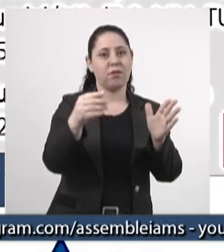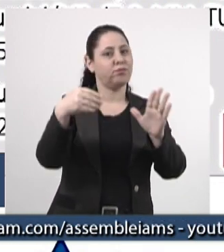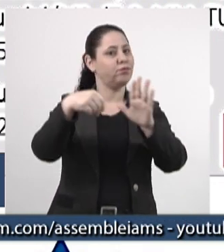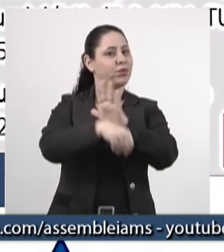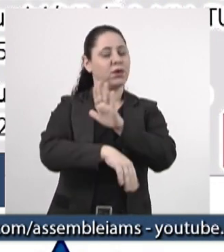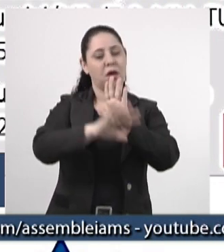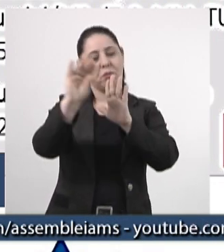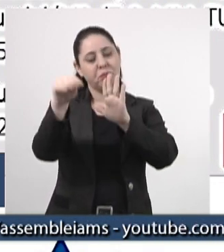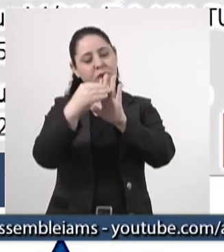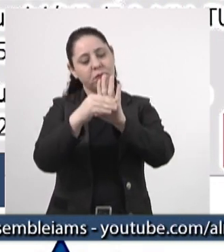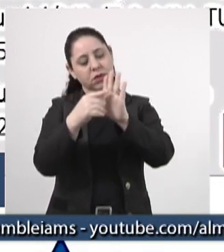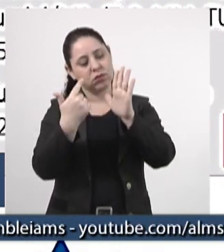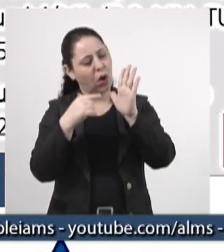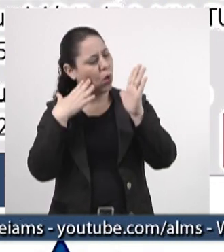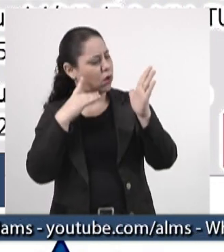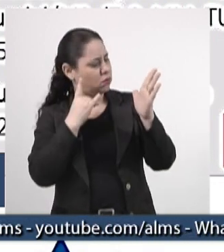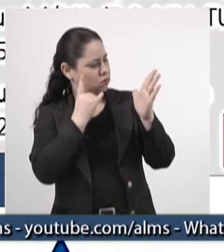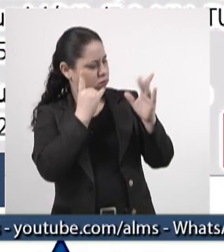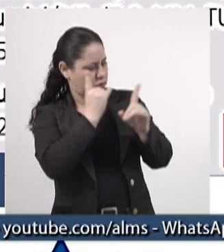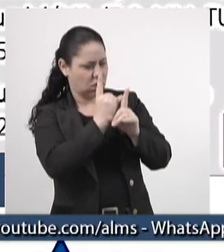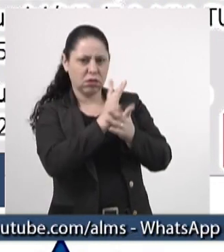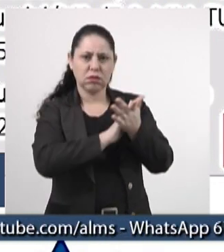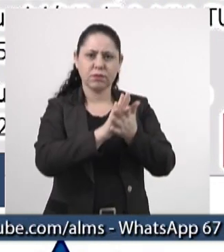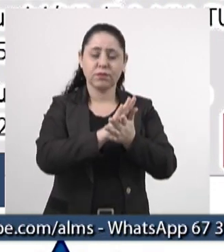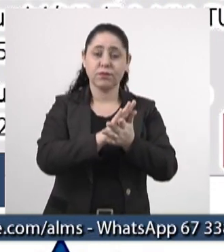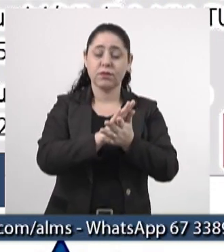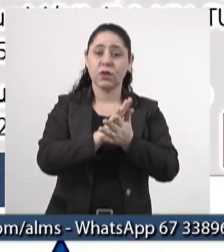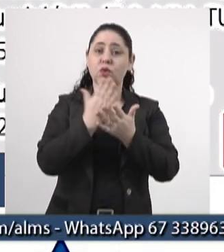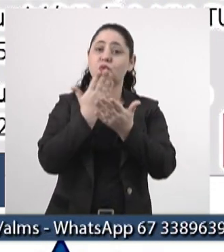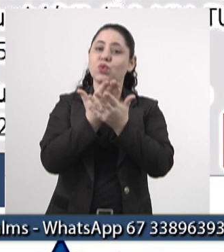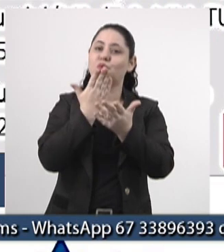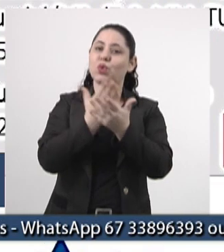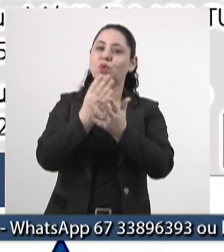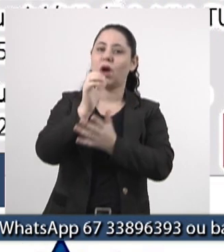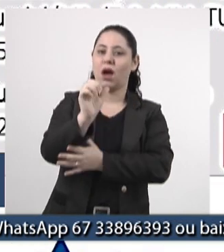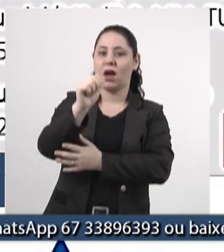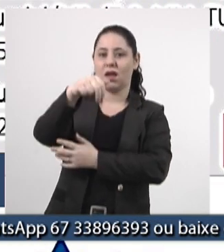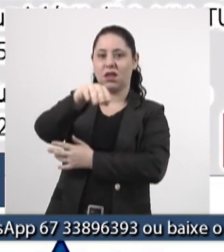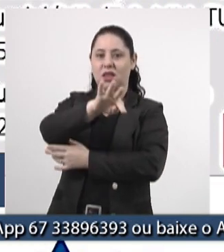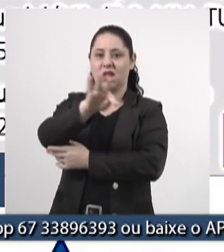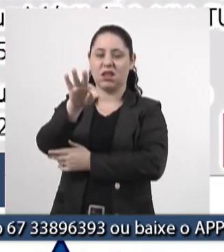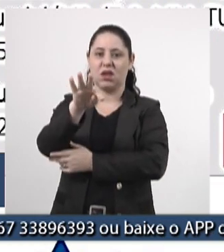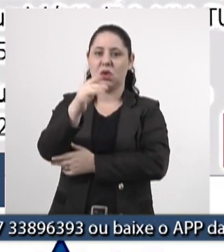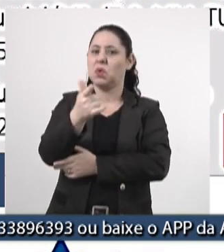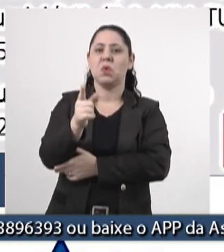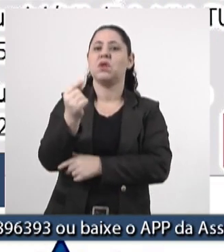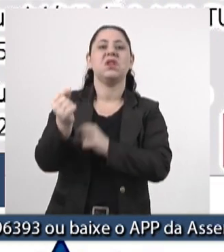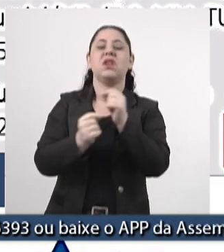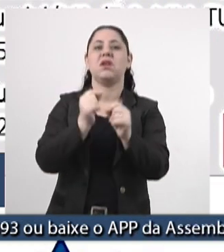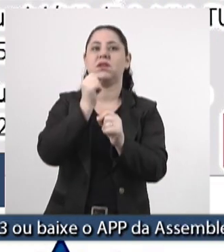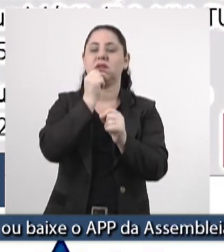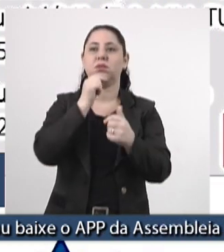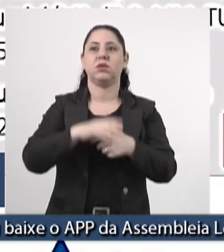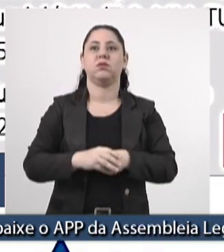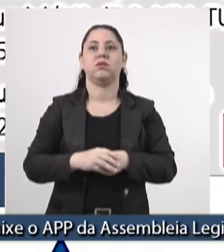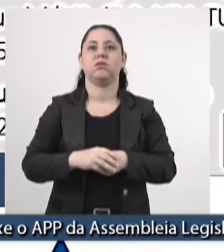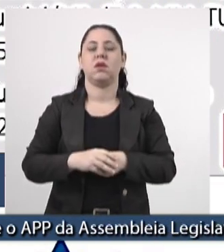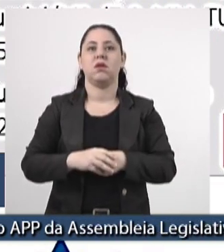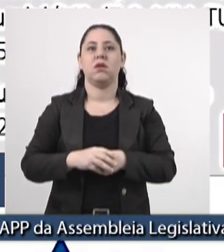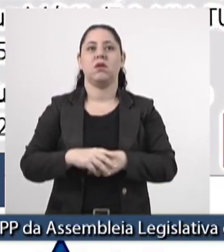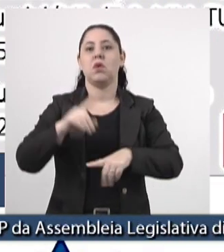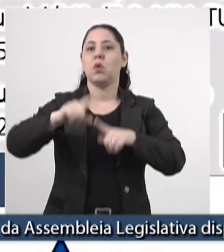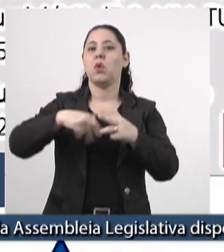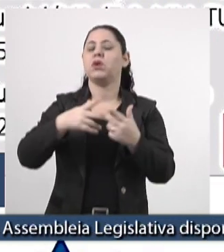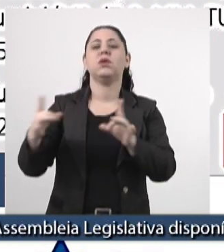Por quê? Diz o estudo da NTT, presidente, que não haveria carga. E eu